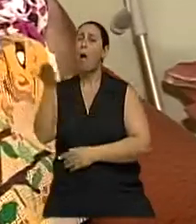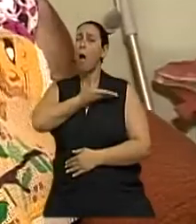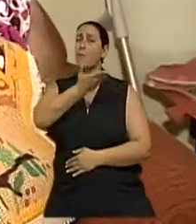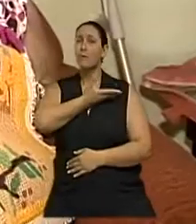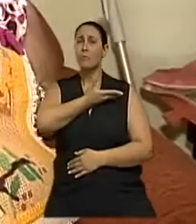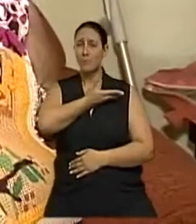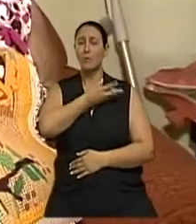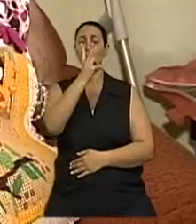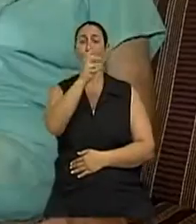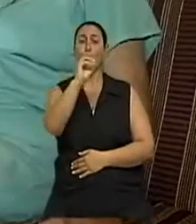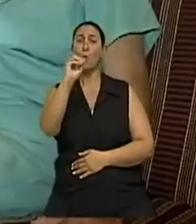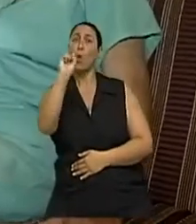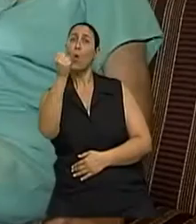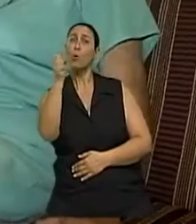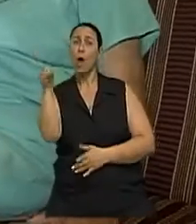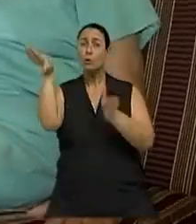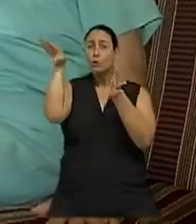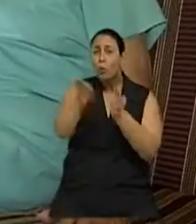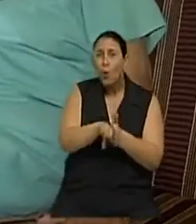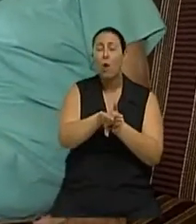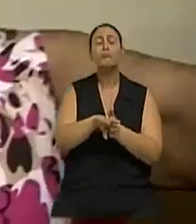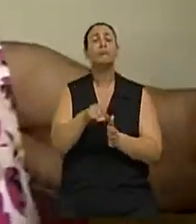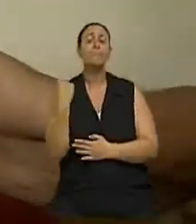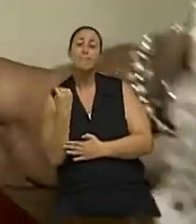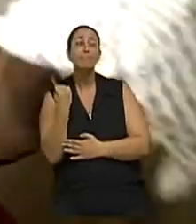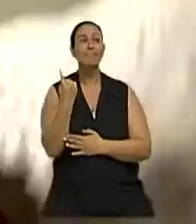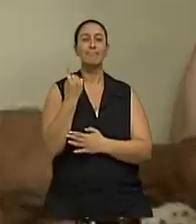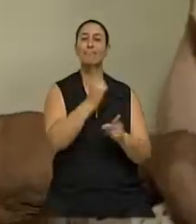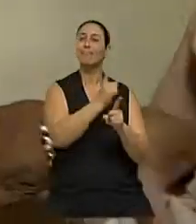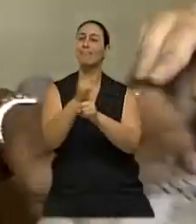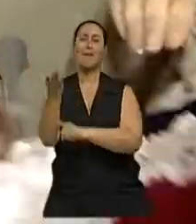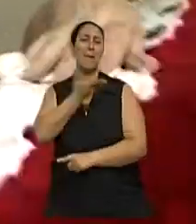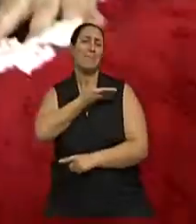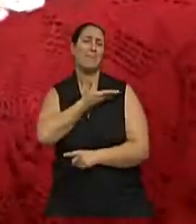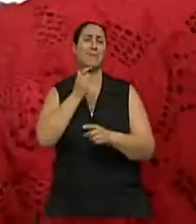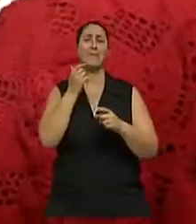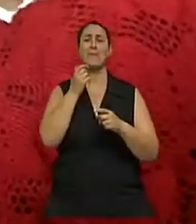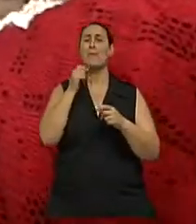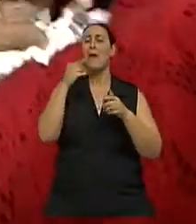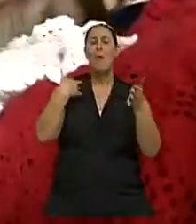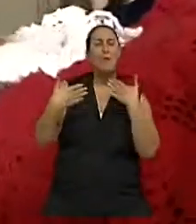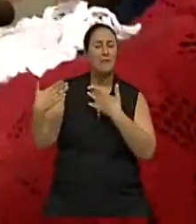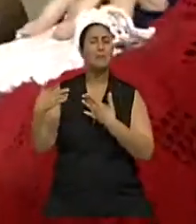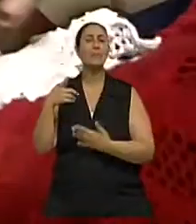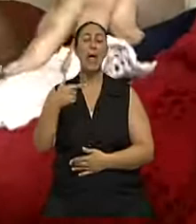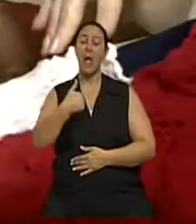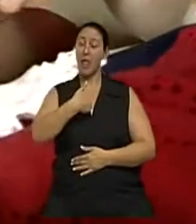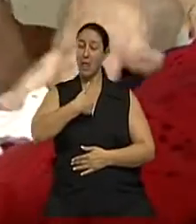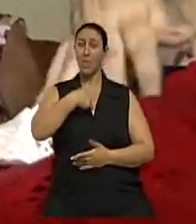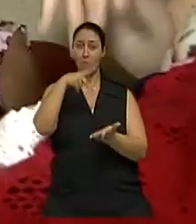em 2008. E juntas fazem várias atividades que gostam. Leio muitos livros espíritas,